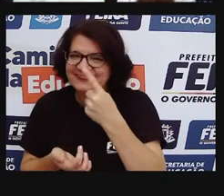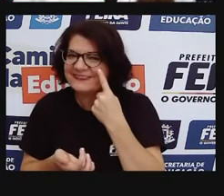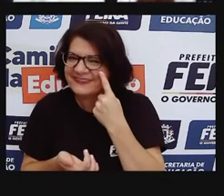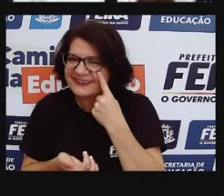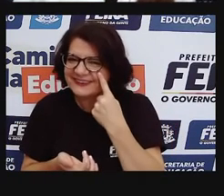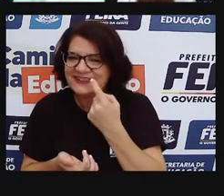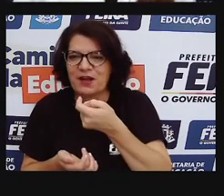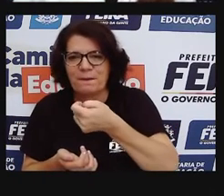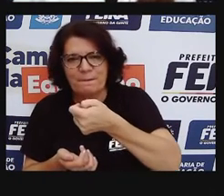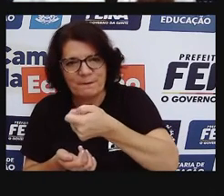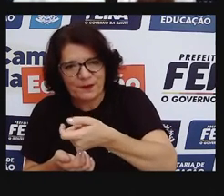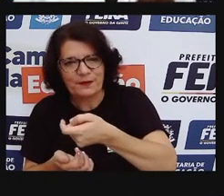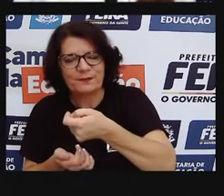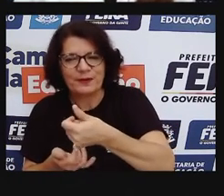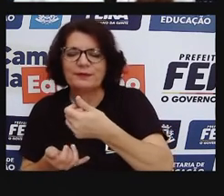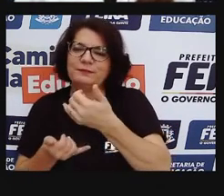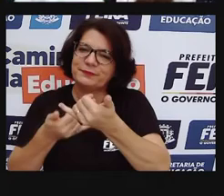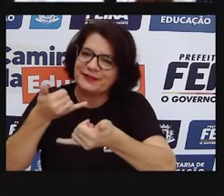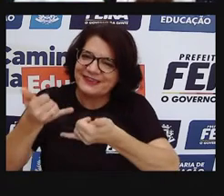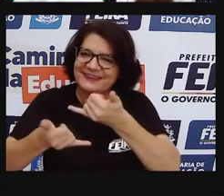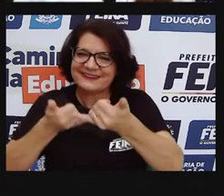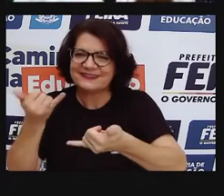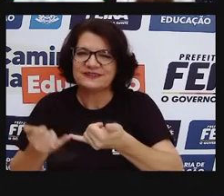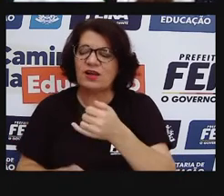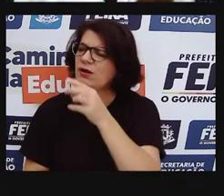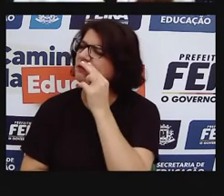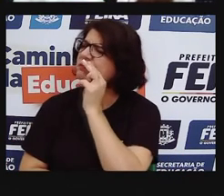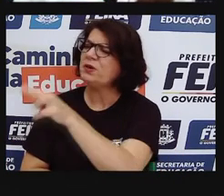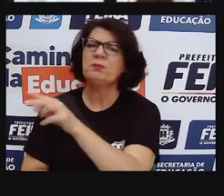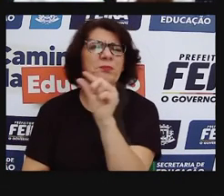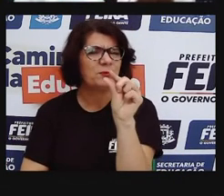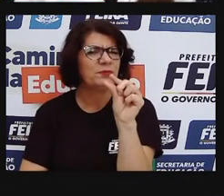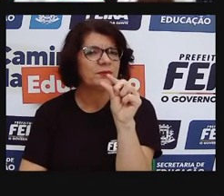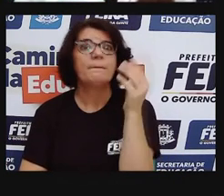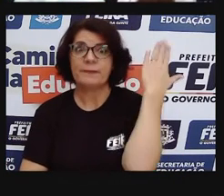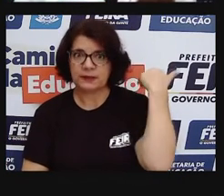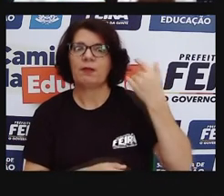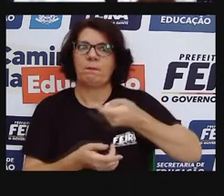Era muito comum, hoje a gente vê muito pouco, né, as crianças brincando de gude.